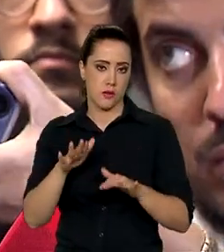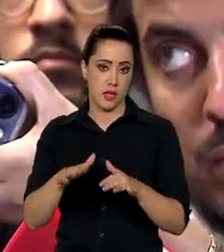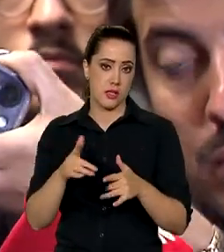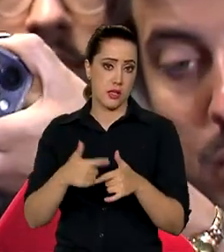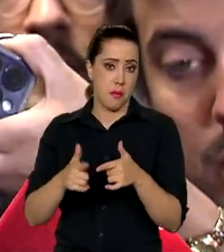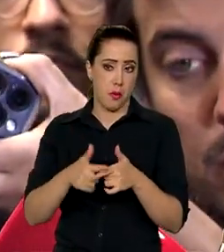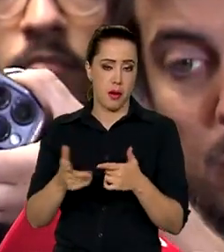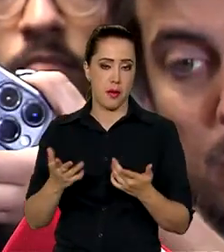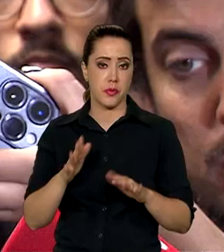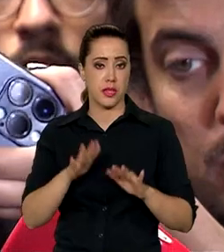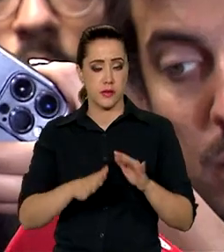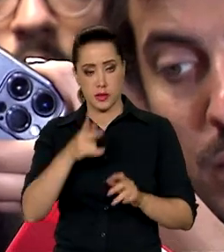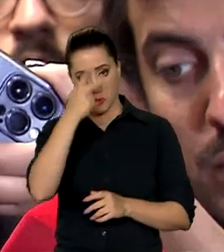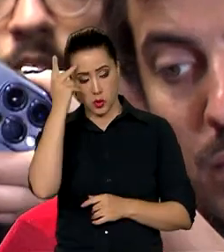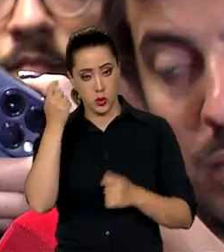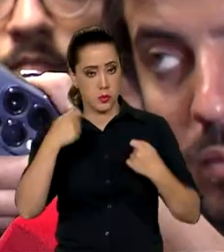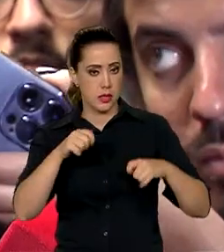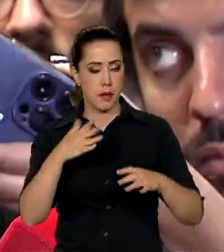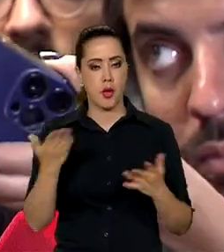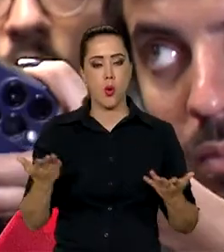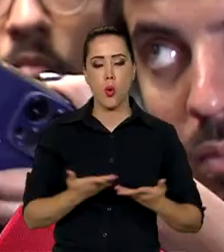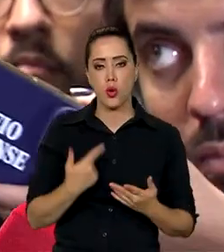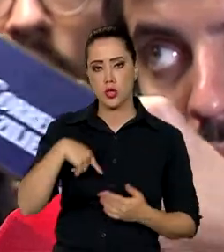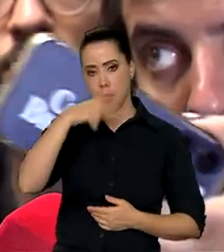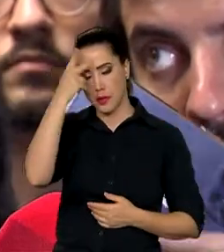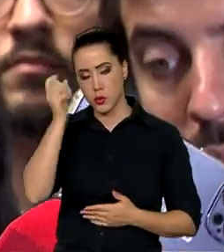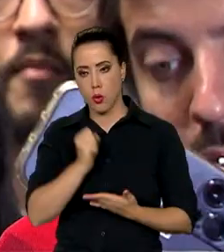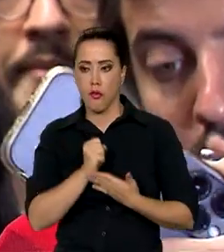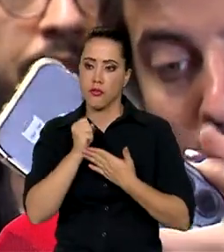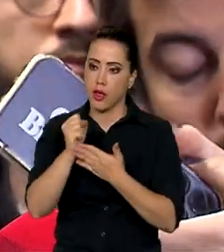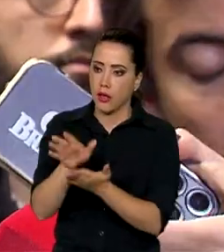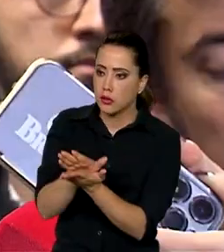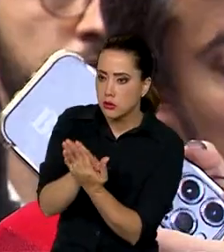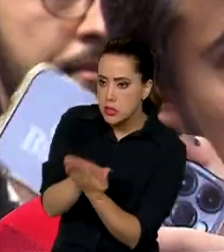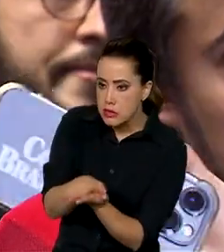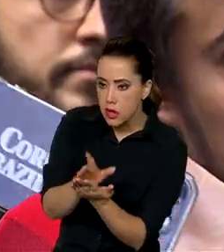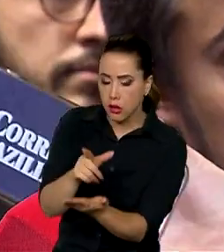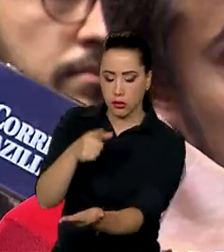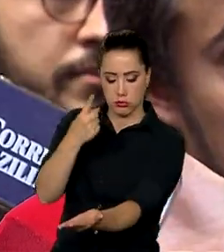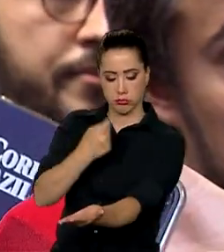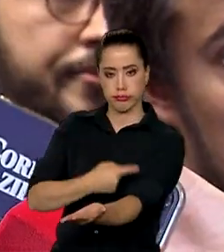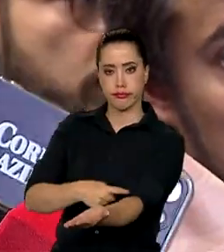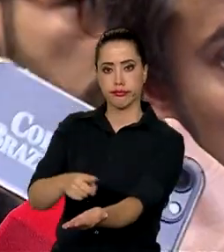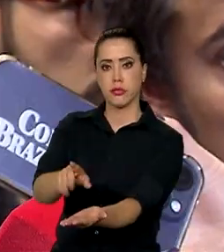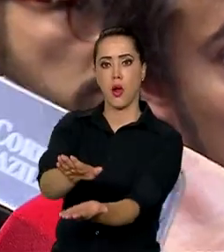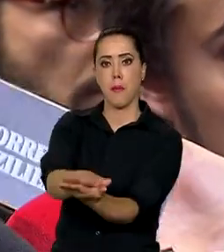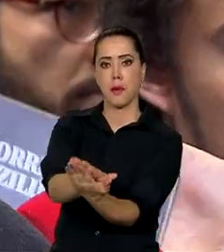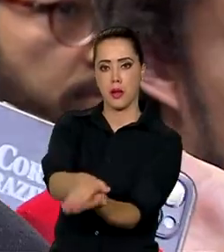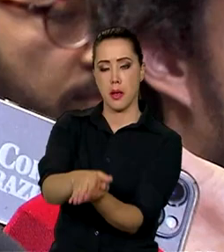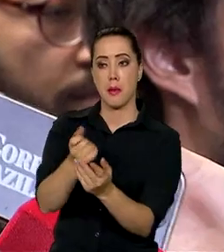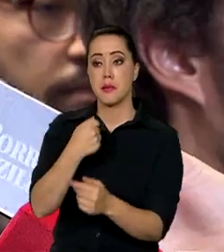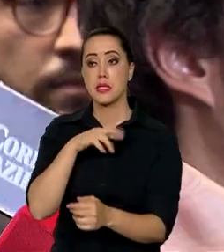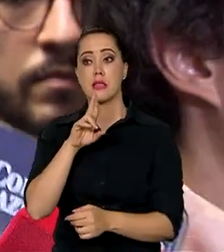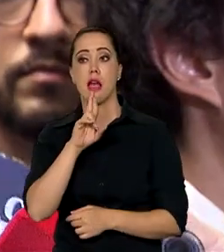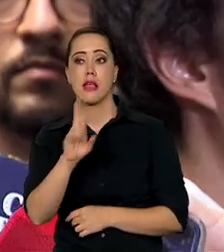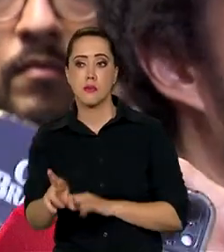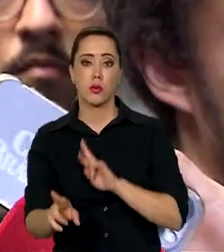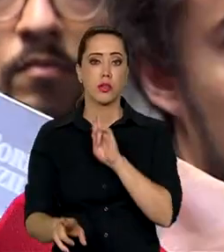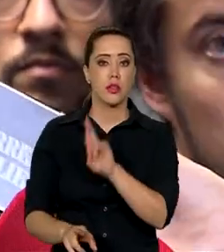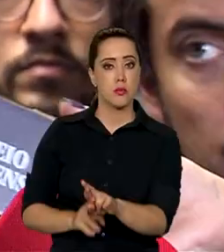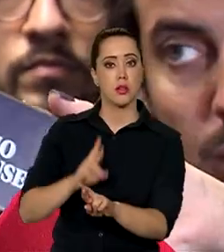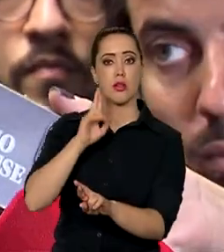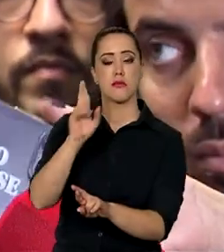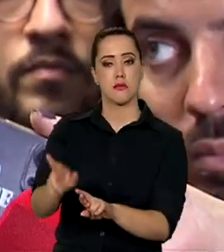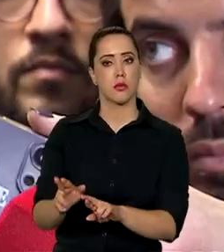Nem todo mundo sabe, mas precisa as pessoas saberem. Por exemplo, hoje, quando a pessoa vai doar sangue, ela tem que responder a um questionário. O banco de